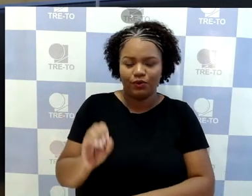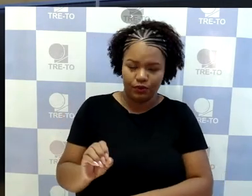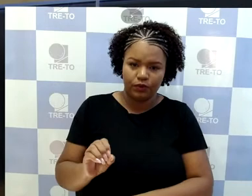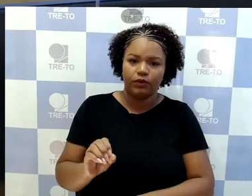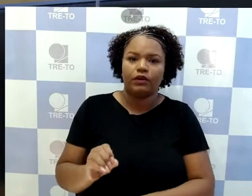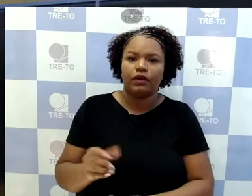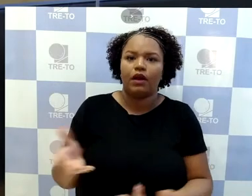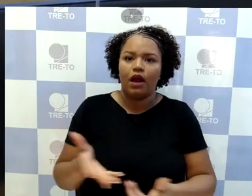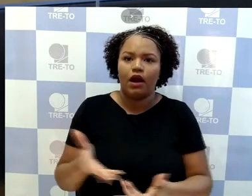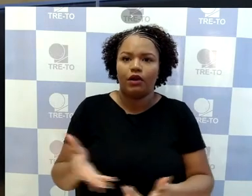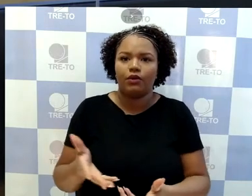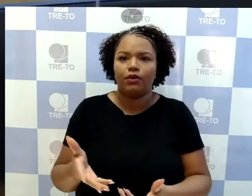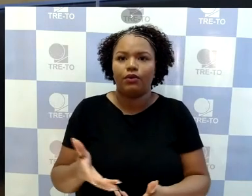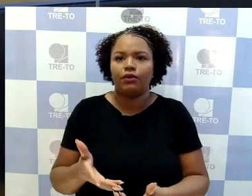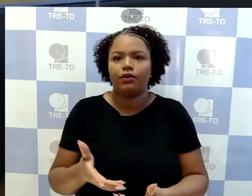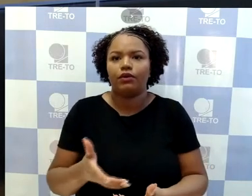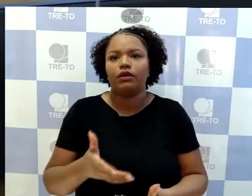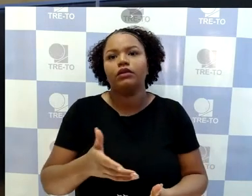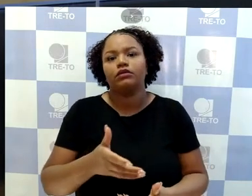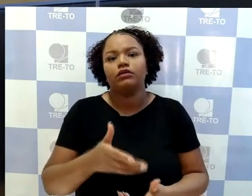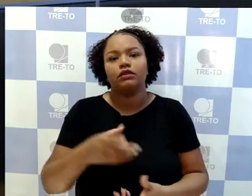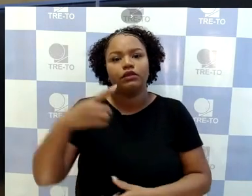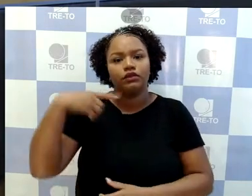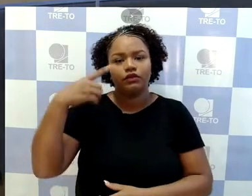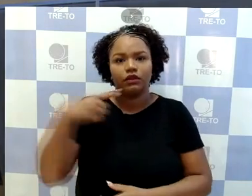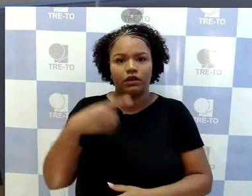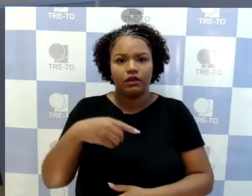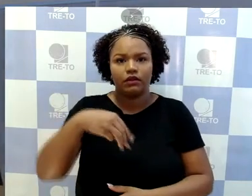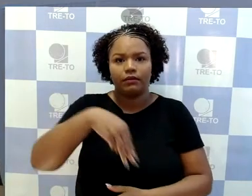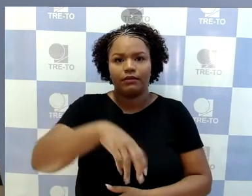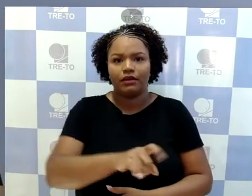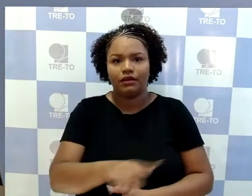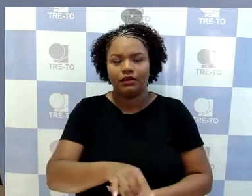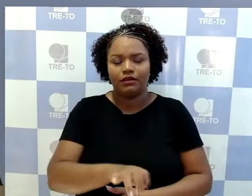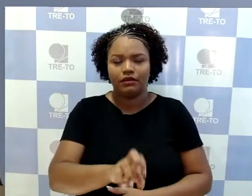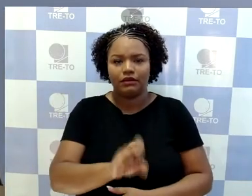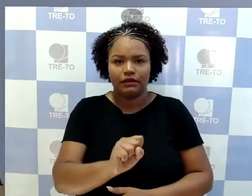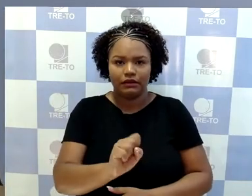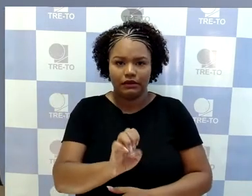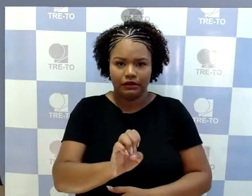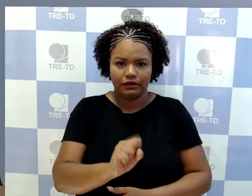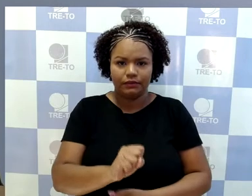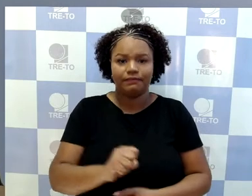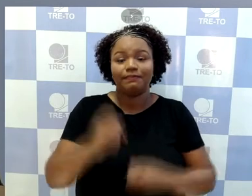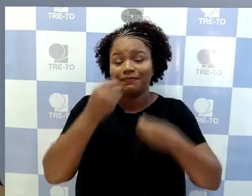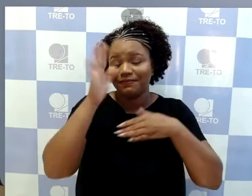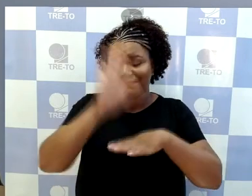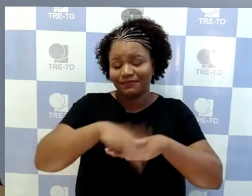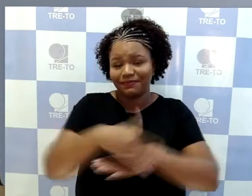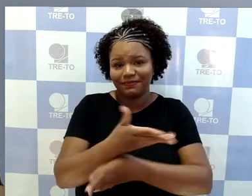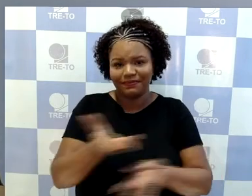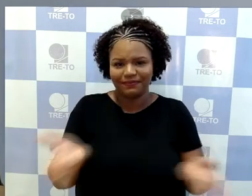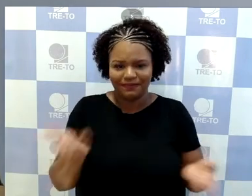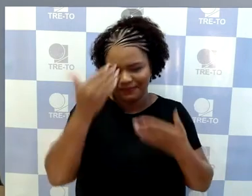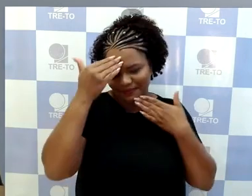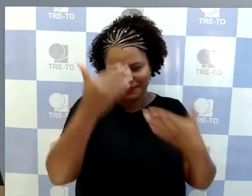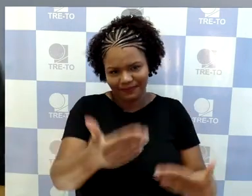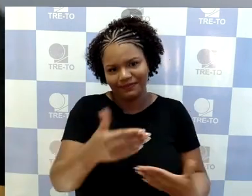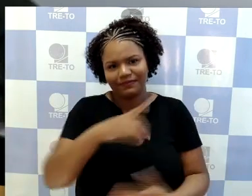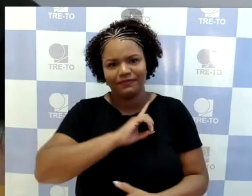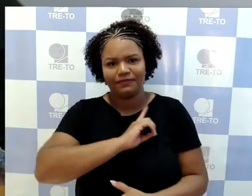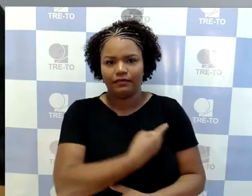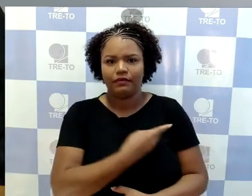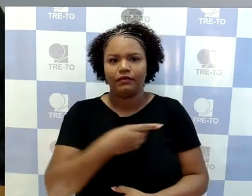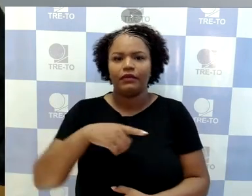Menezes dos Santos. Boa tarde a todos. Obrigado, desembargador Lamonier. Bom, a